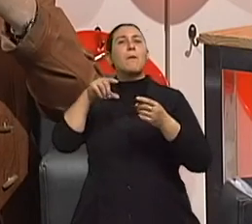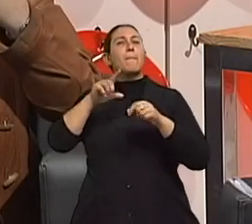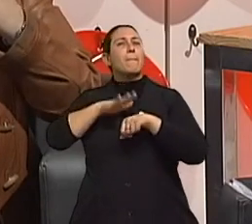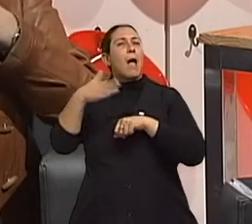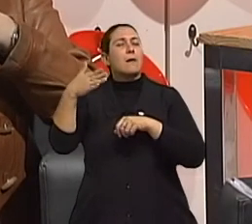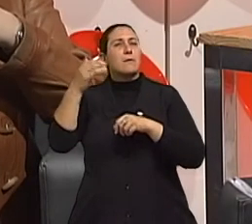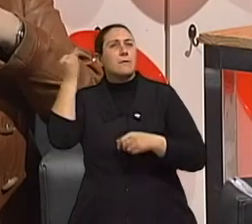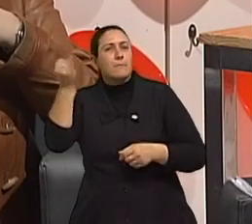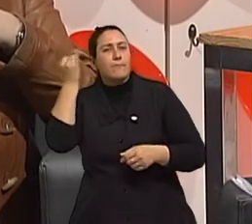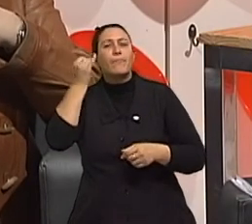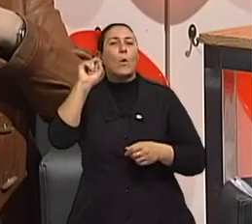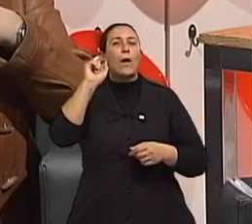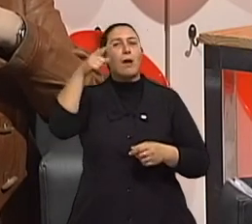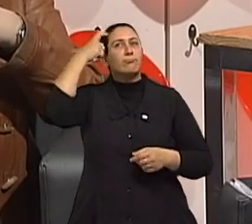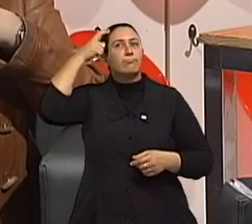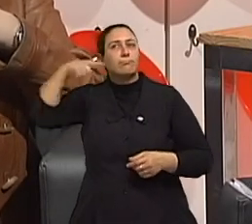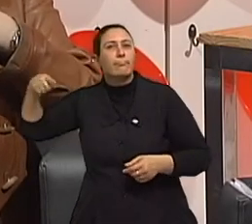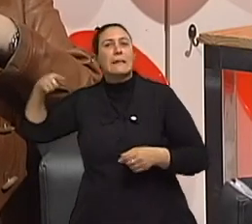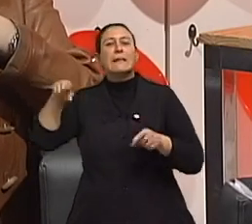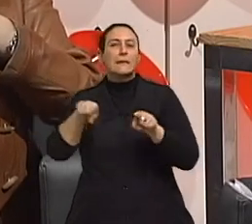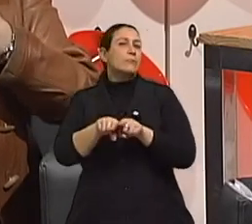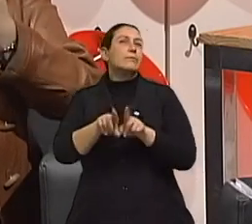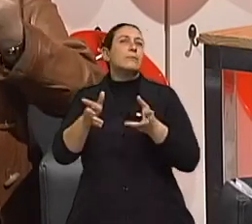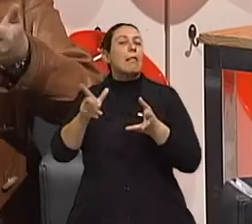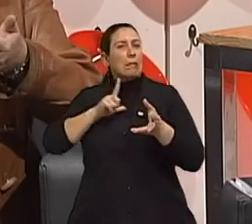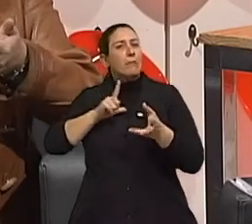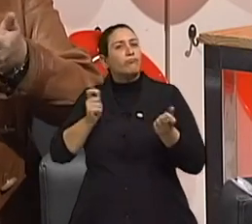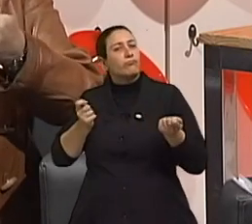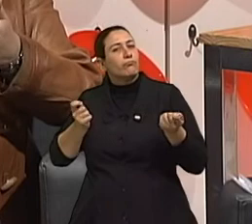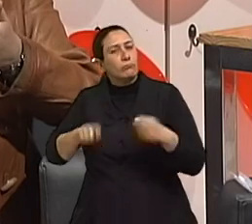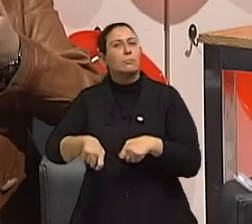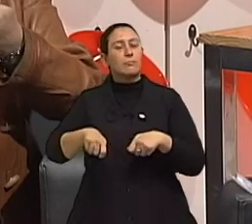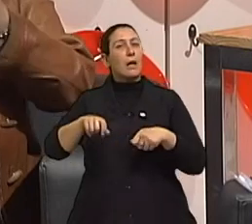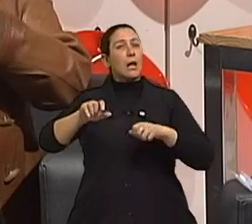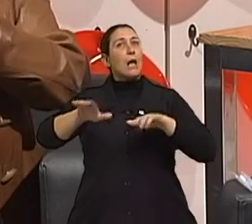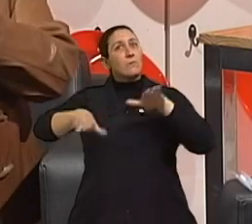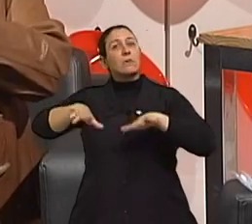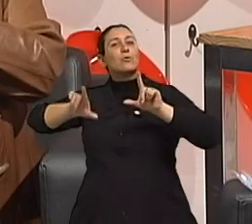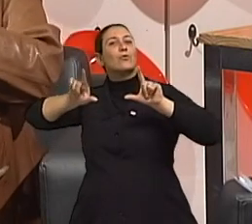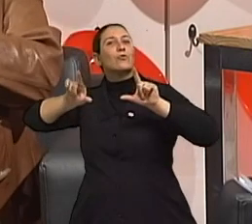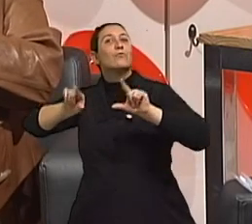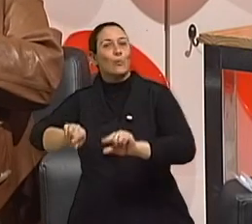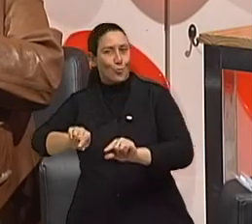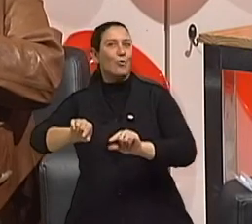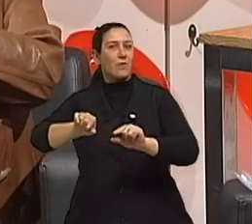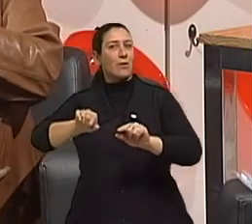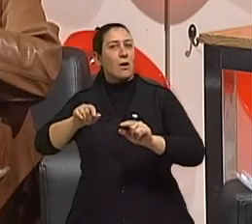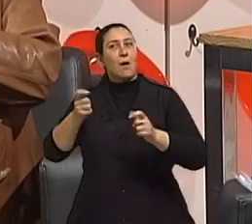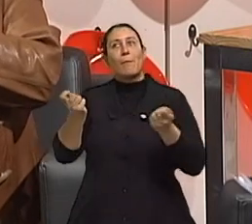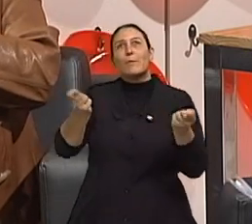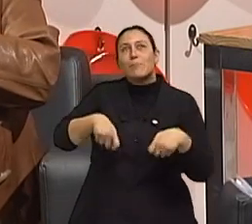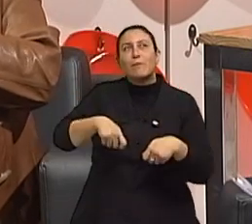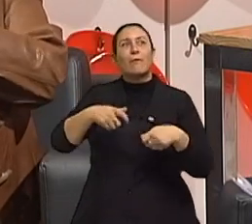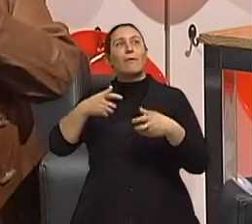aí neurológico, digamos assim, potencialmente diminui, ou diminui-se as possibilidades